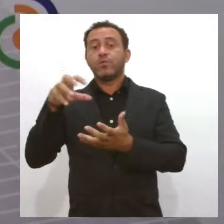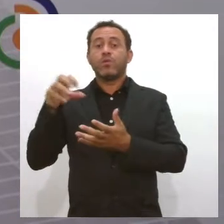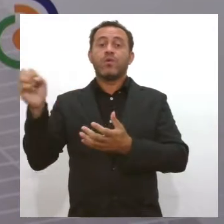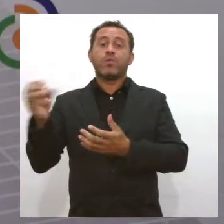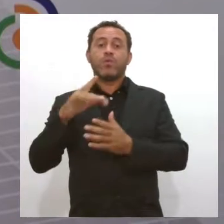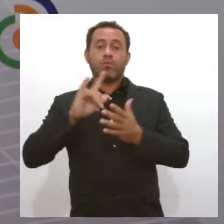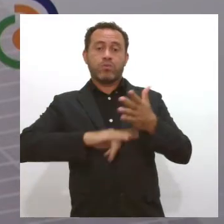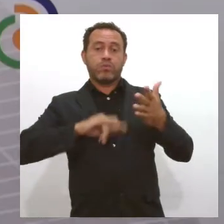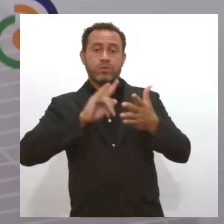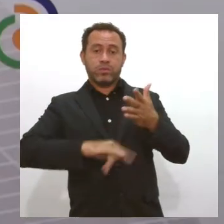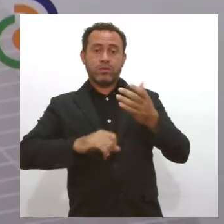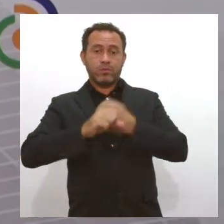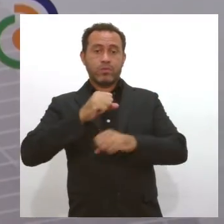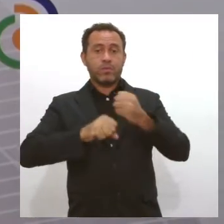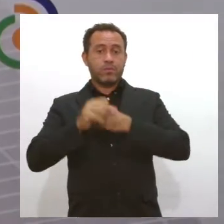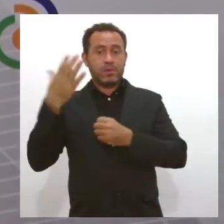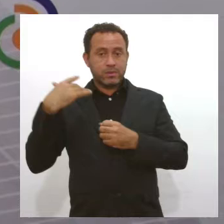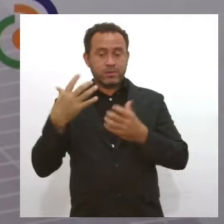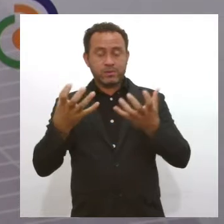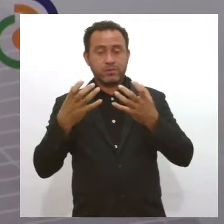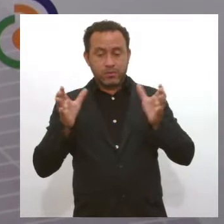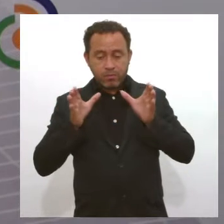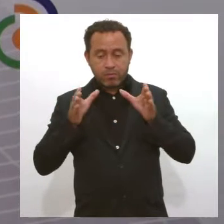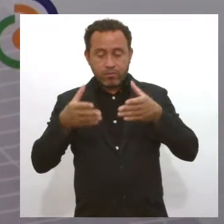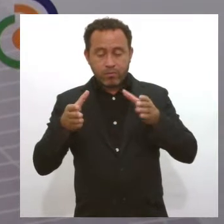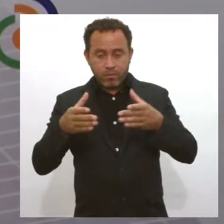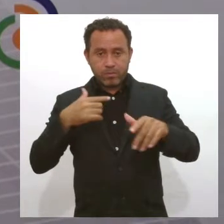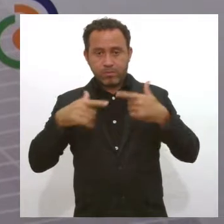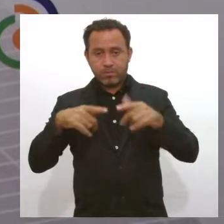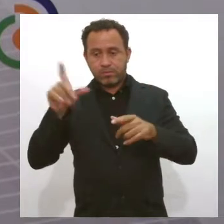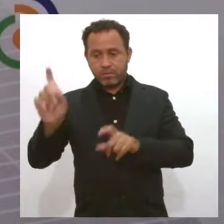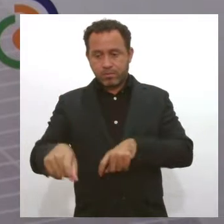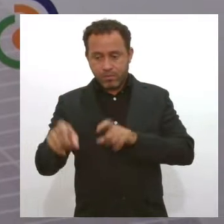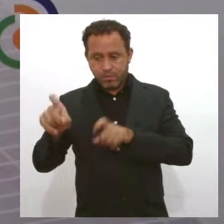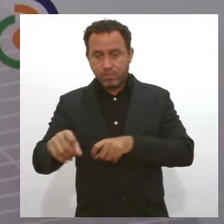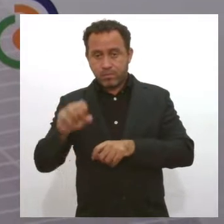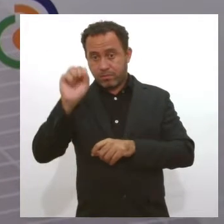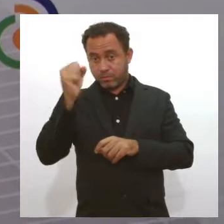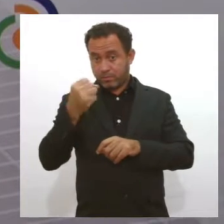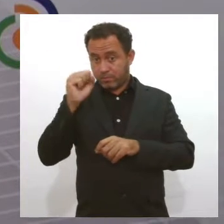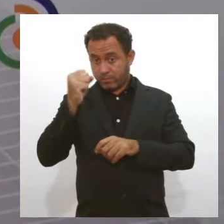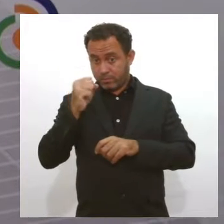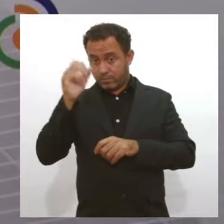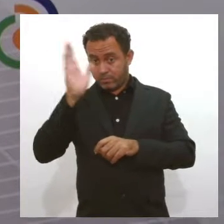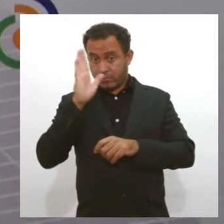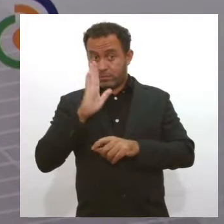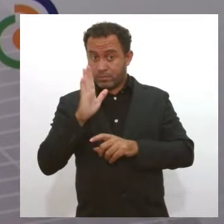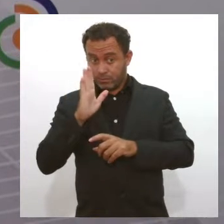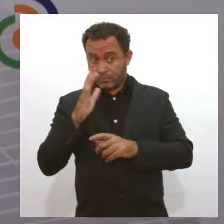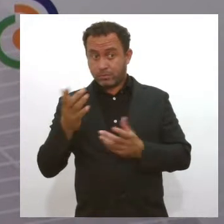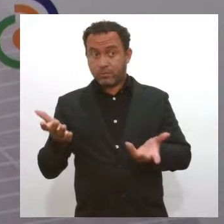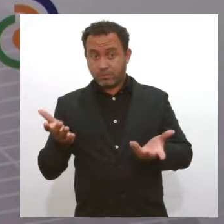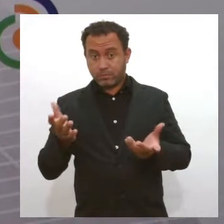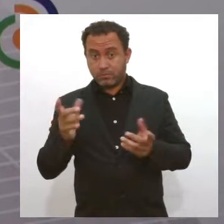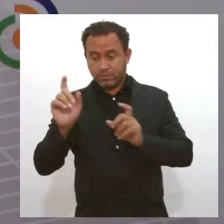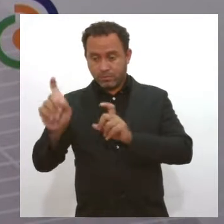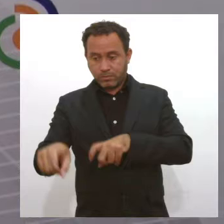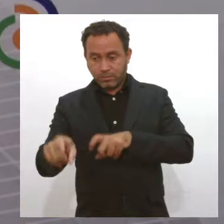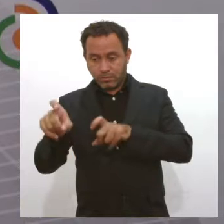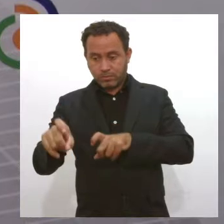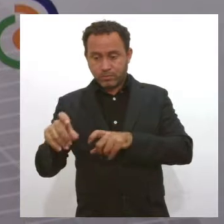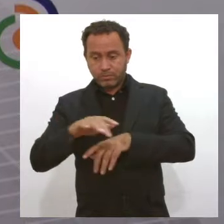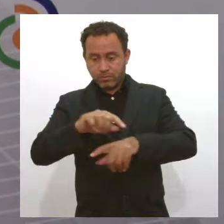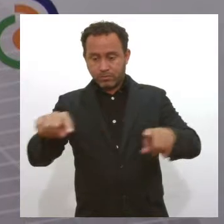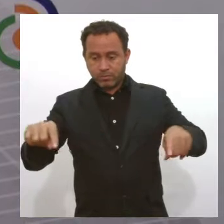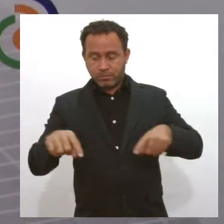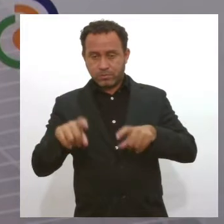neve como ocorreu no passado. Mas eu queria focar no trabalho rural, porque em Sergipe e no Brasil a agricultura, o campo,